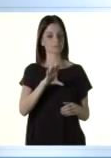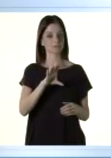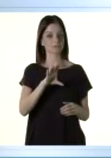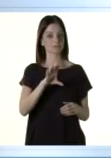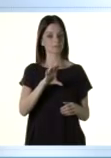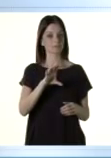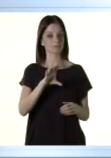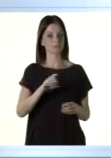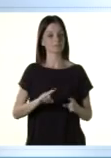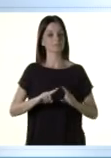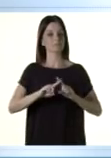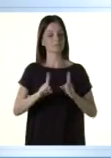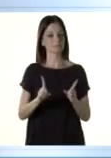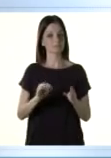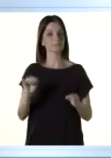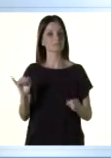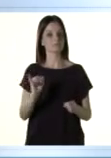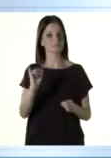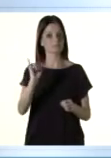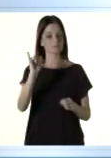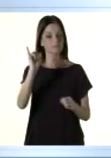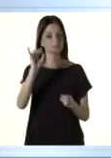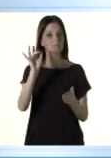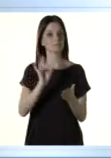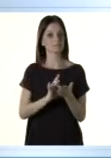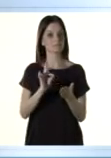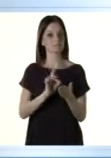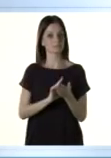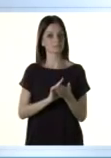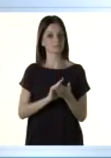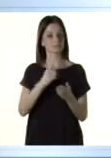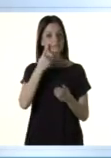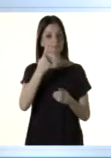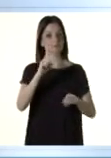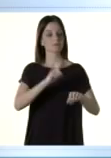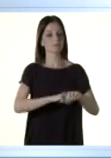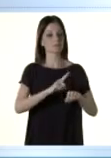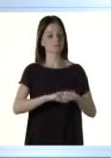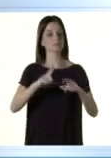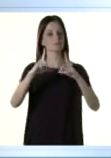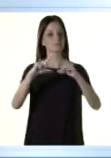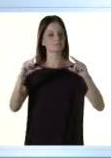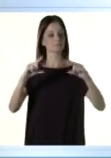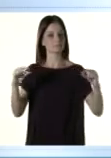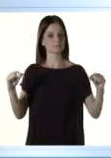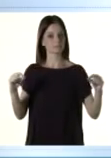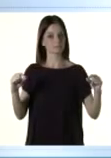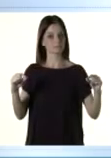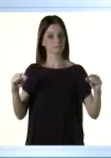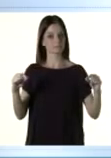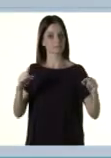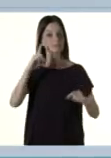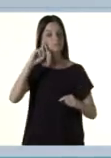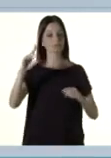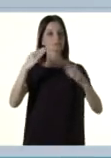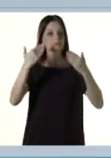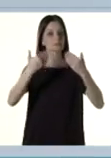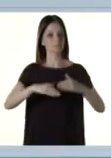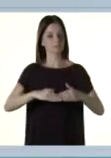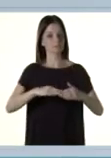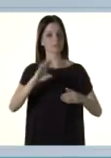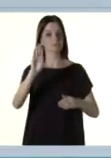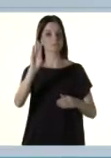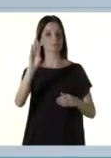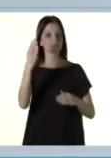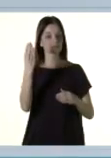federação e no Distrito Federal. Mas onde quer que você esteja, o que vale é o horário oficial de Brasília. Nos dias de